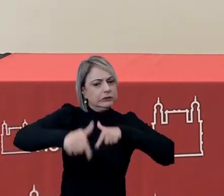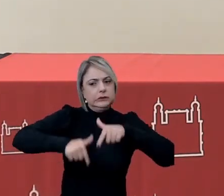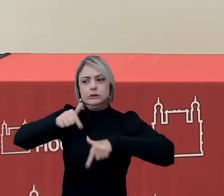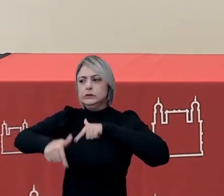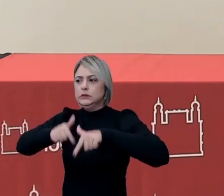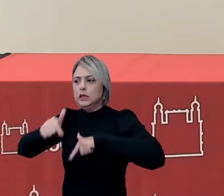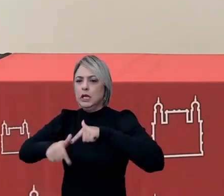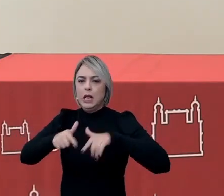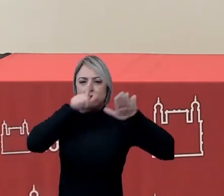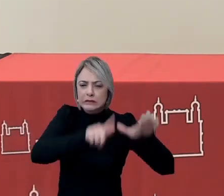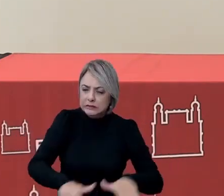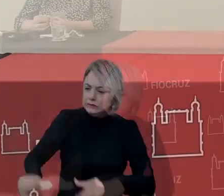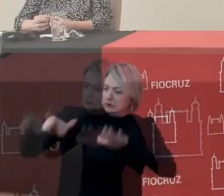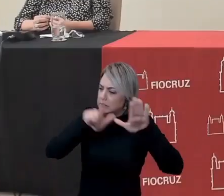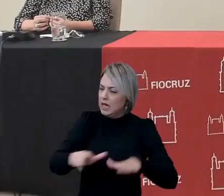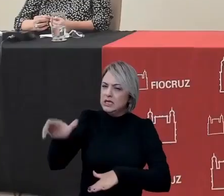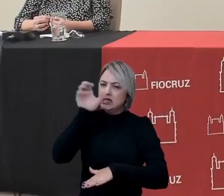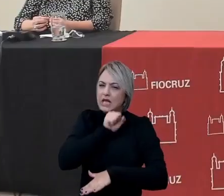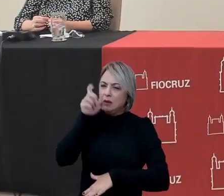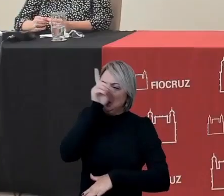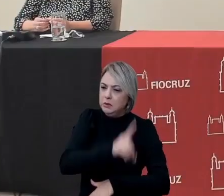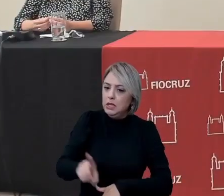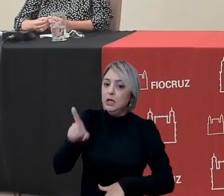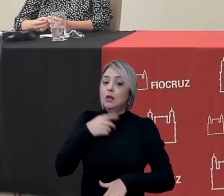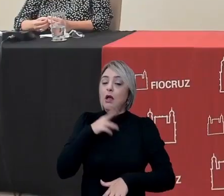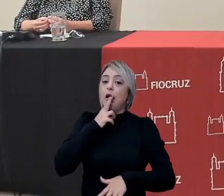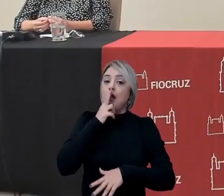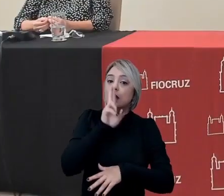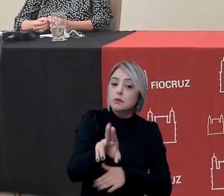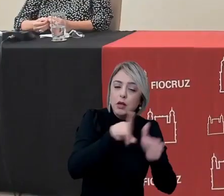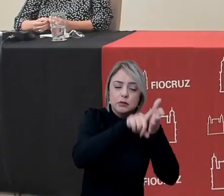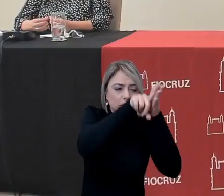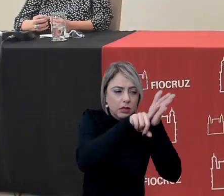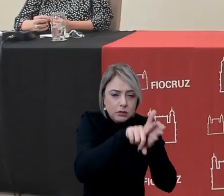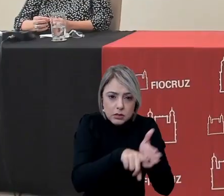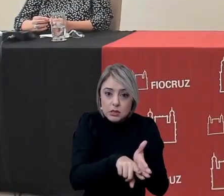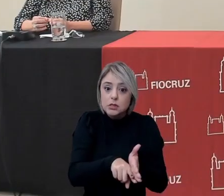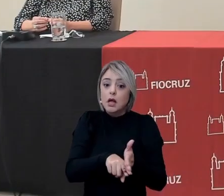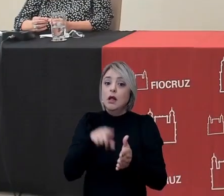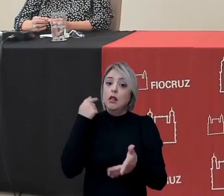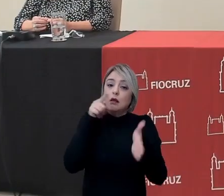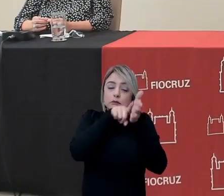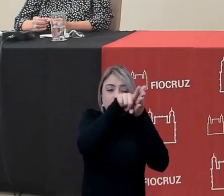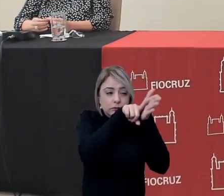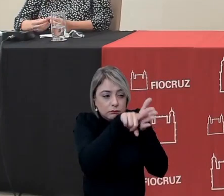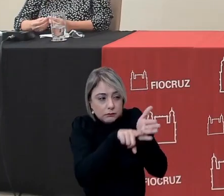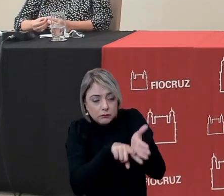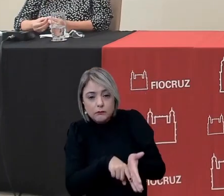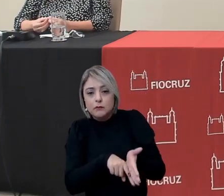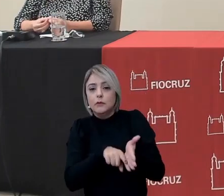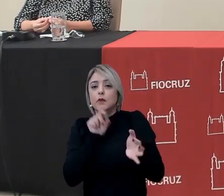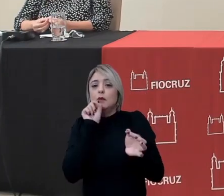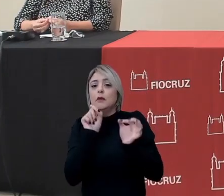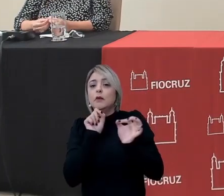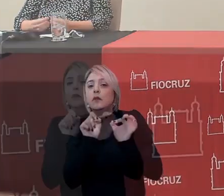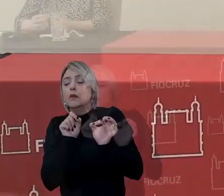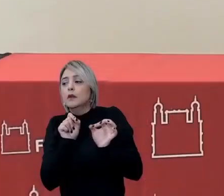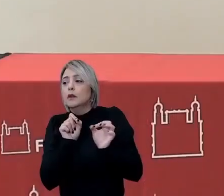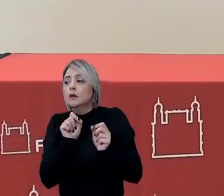semana final de semana para dar as respostas necessárias aí em torno das pesquisas de